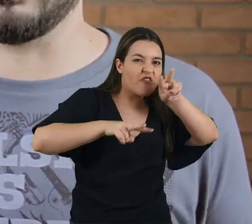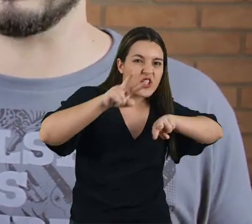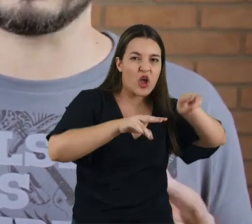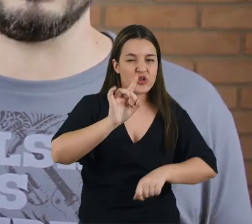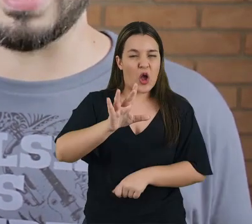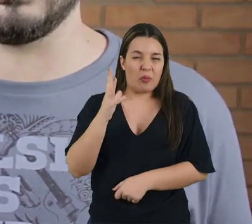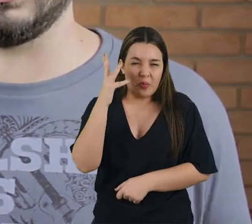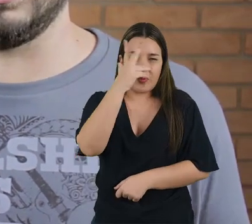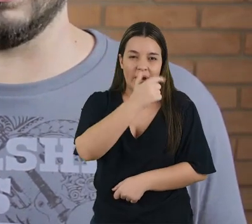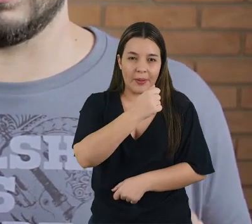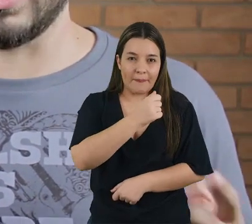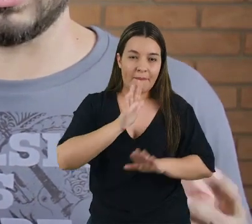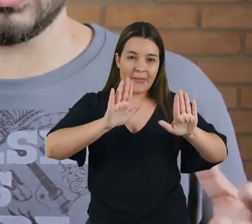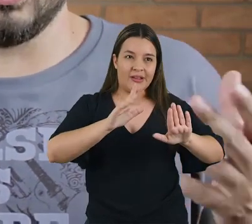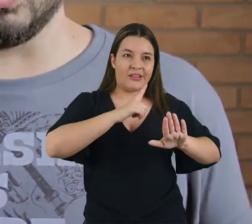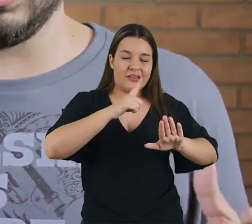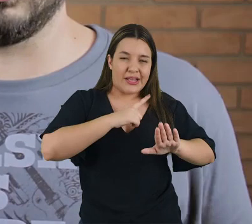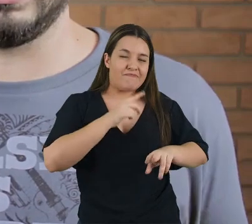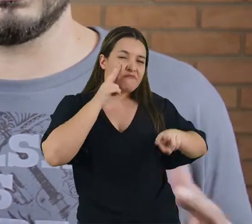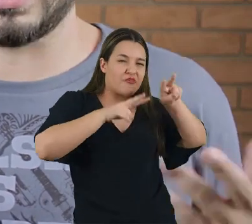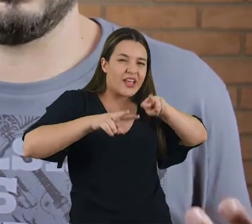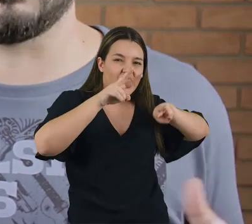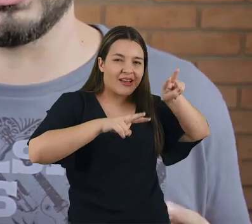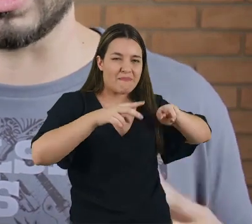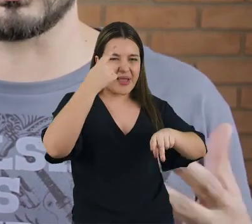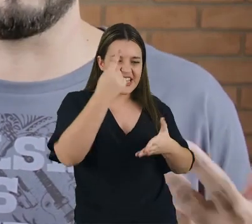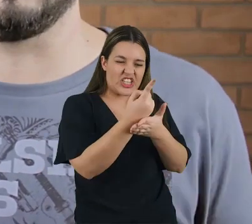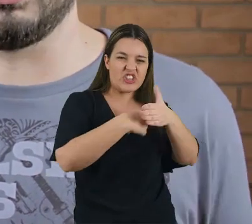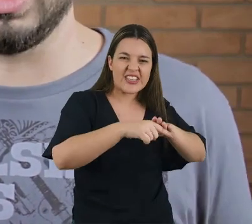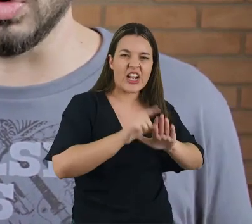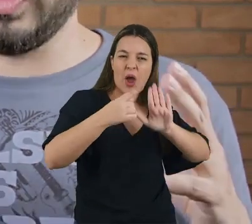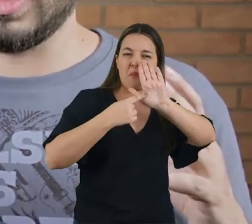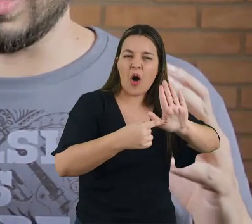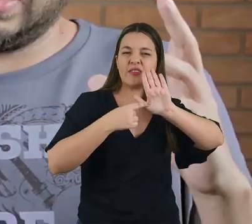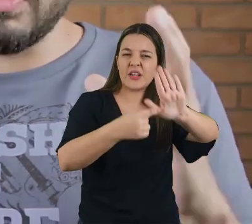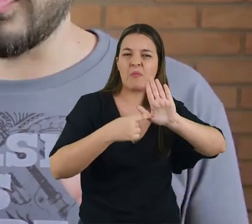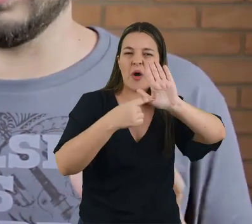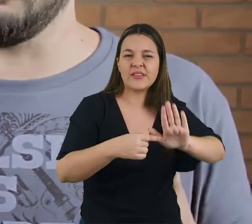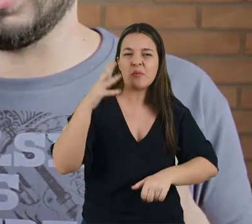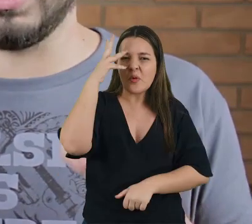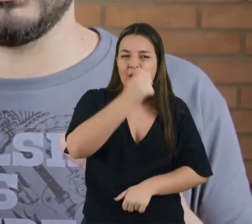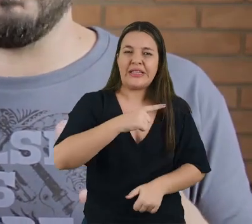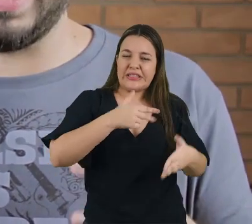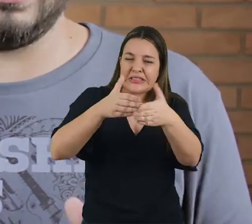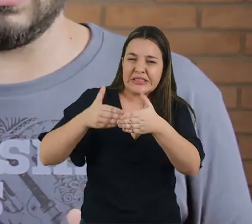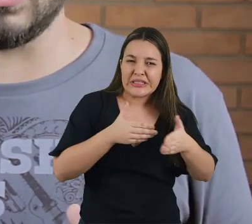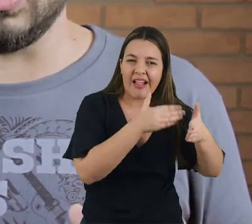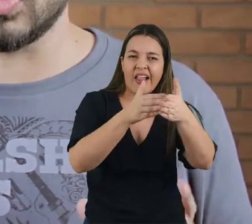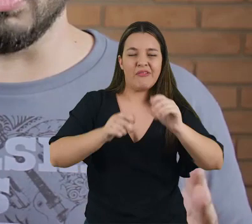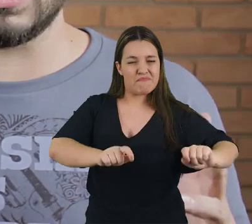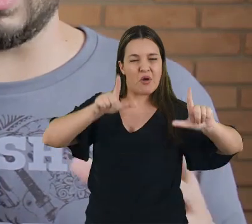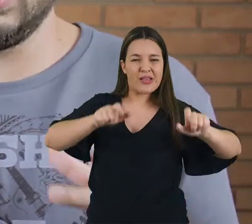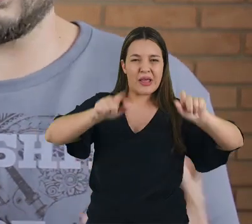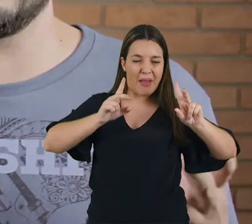bonito. Por causa dessa ideia de que estética discute o bonito e que design normalmente está discutindo o bonito, fica travado numa camada de aparência